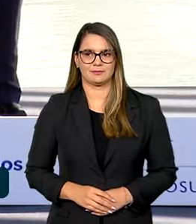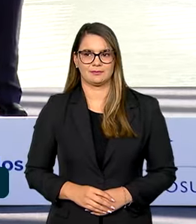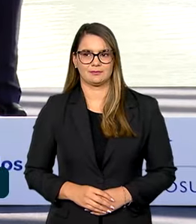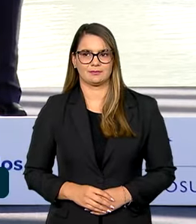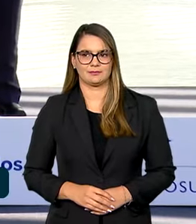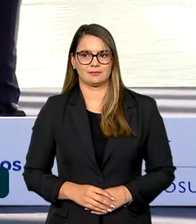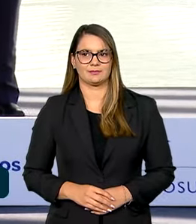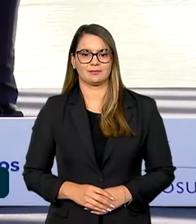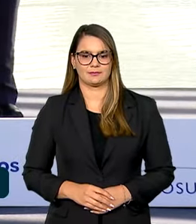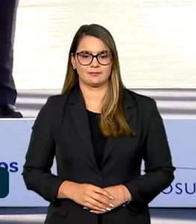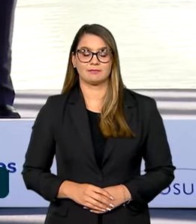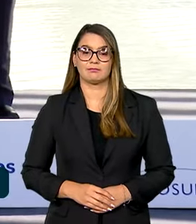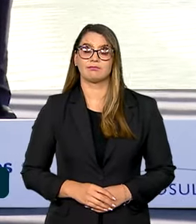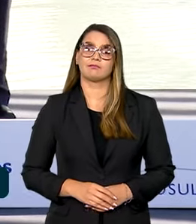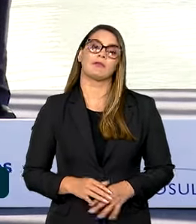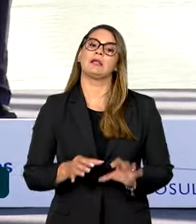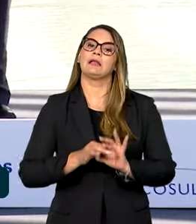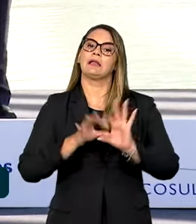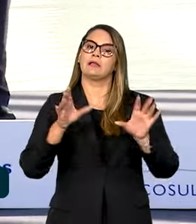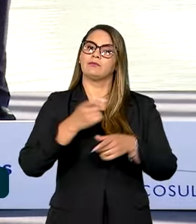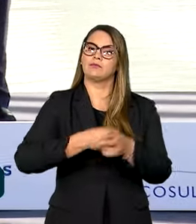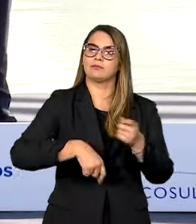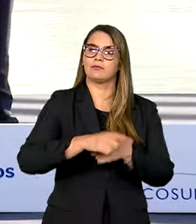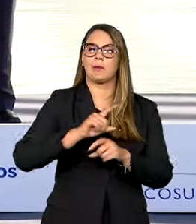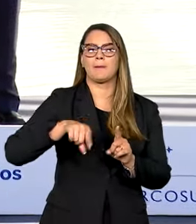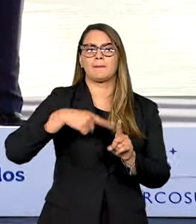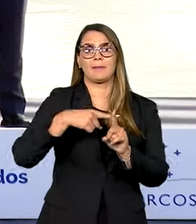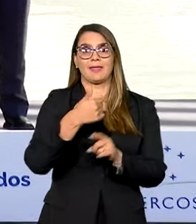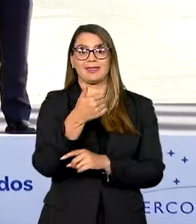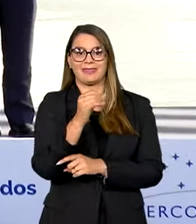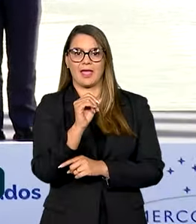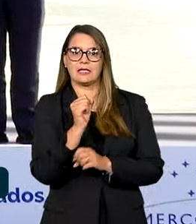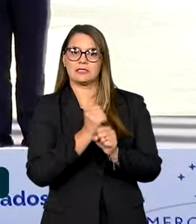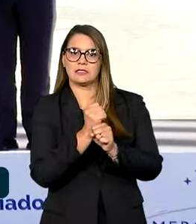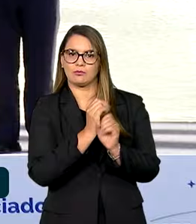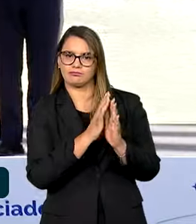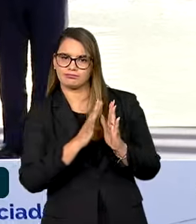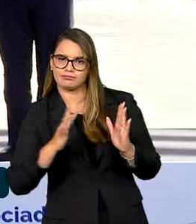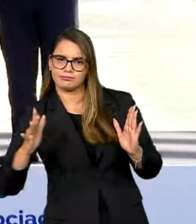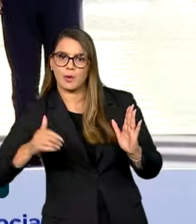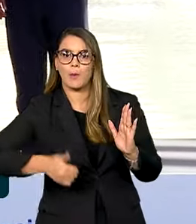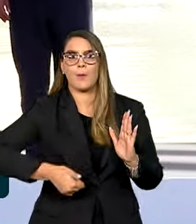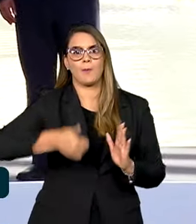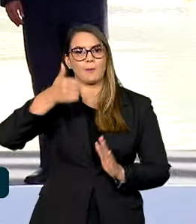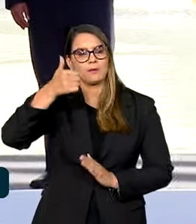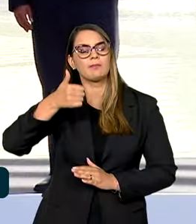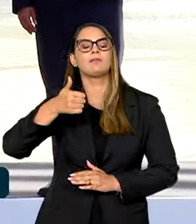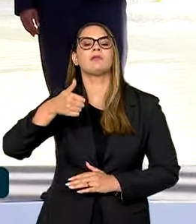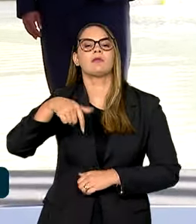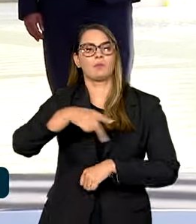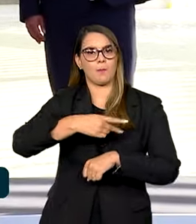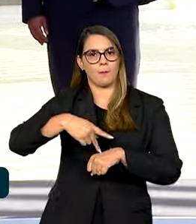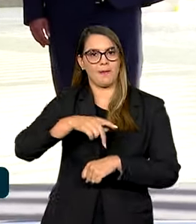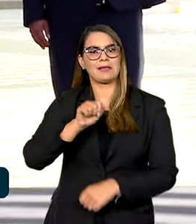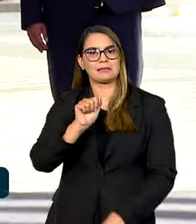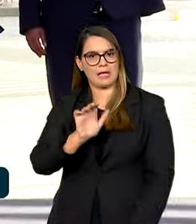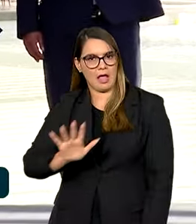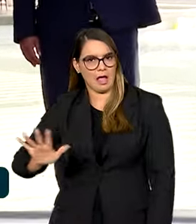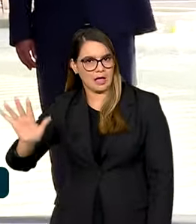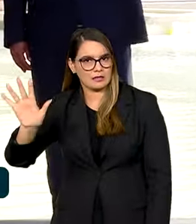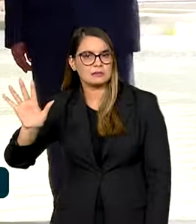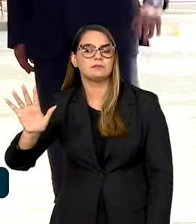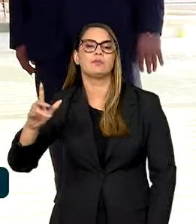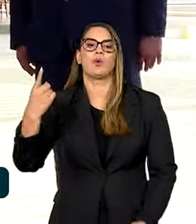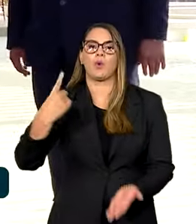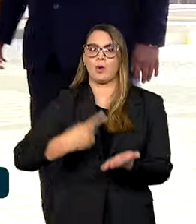Primeiro acordo de livre comércio do Mercosul em mais de 10 anos e o primeiro com o país asiático, o tratado com a